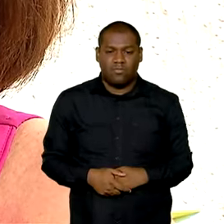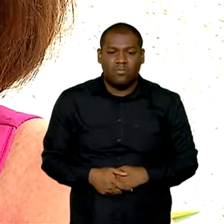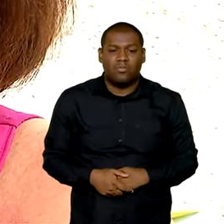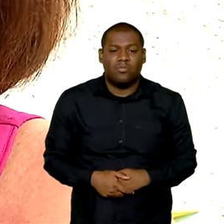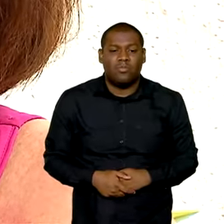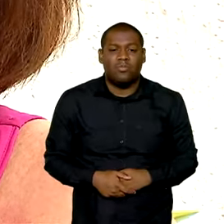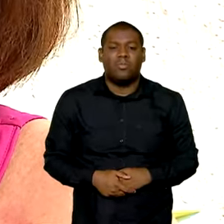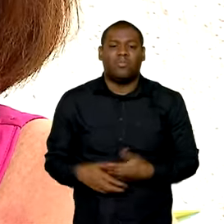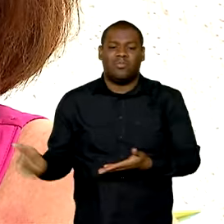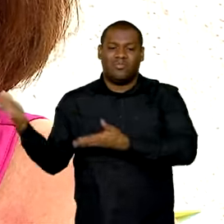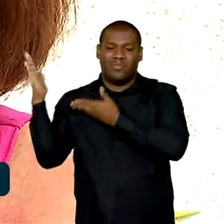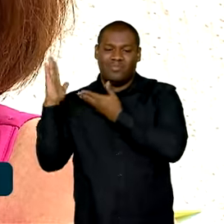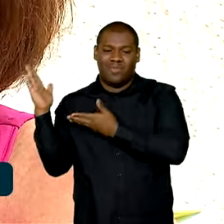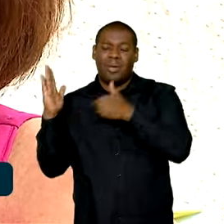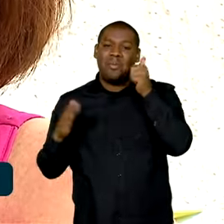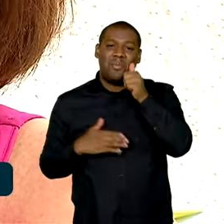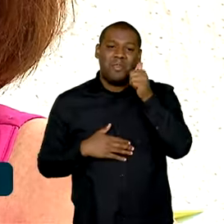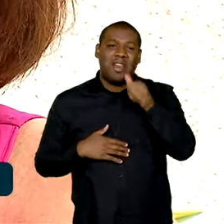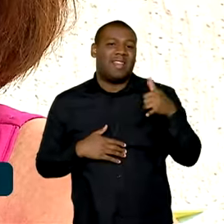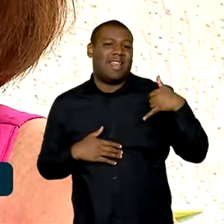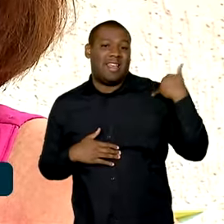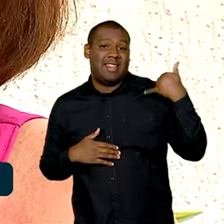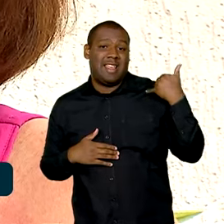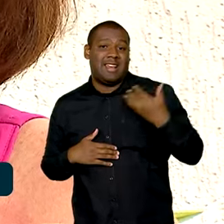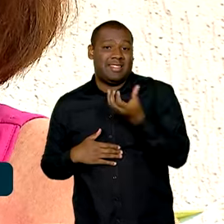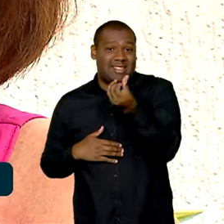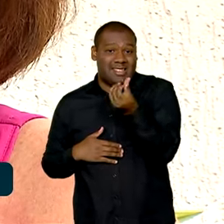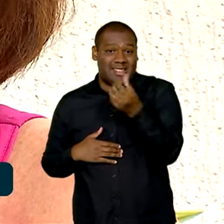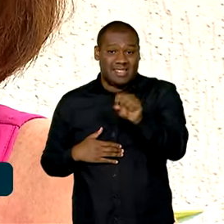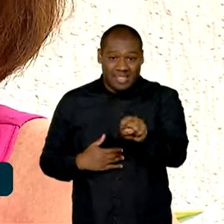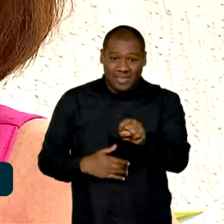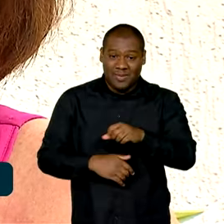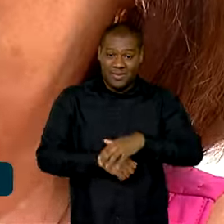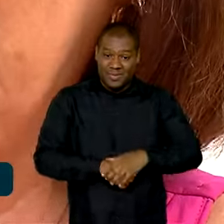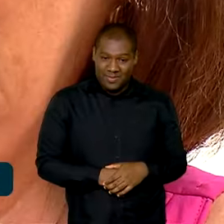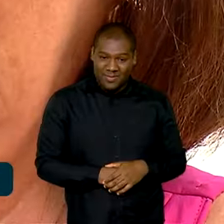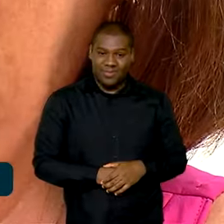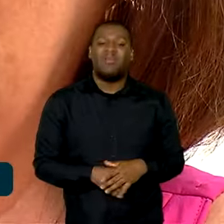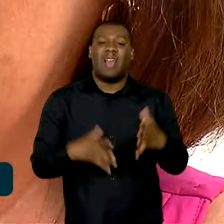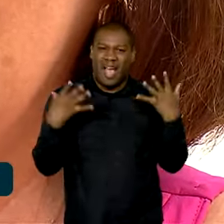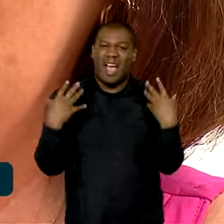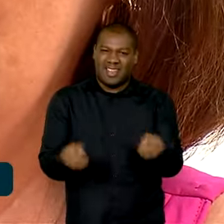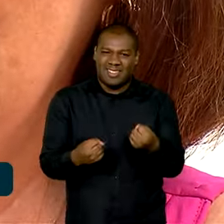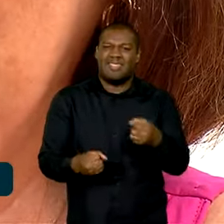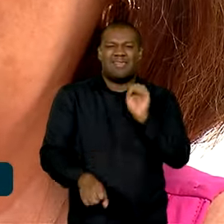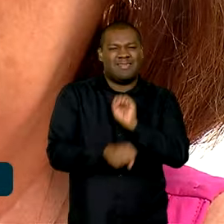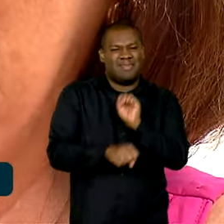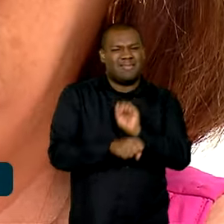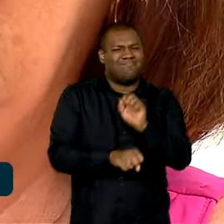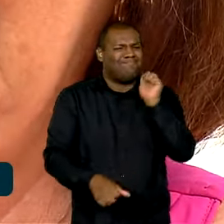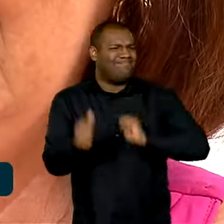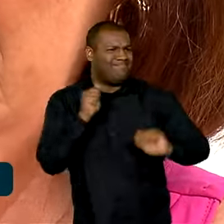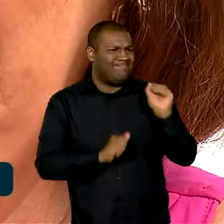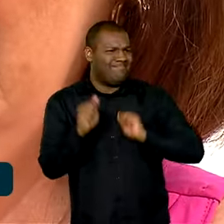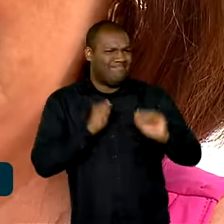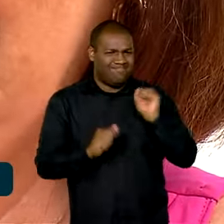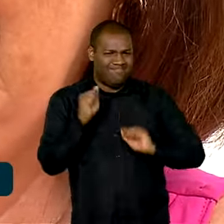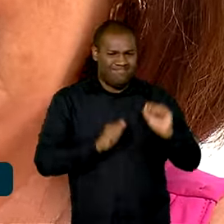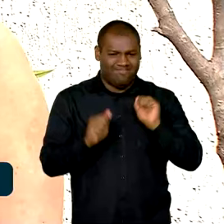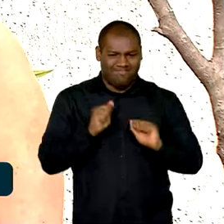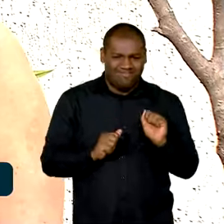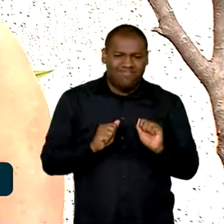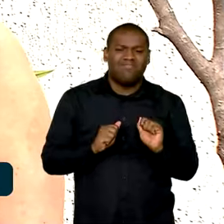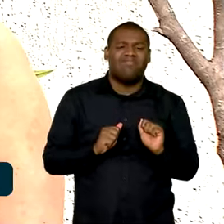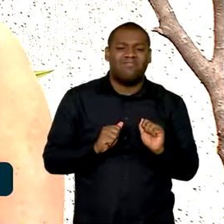Dona Ângela, 68 anos, já está pronta. Ela espera ansiosamente todos os